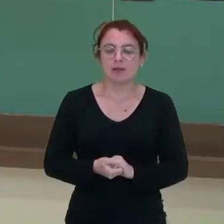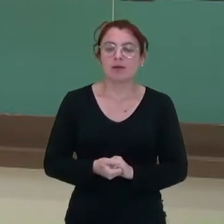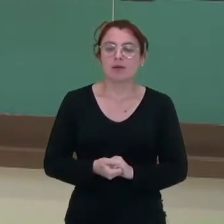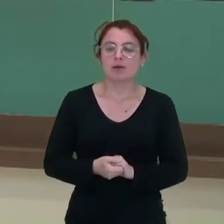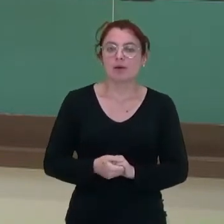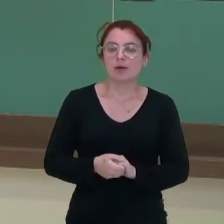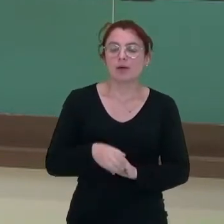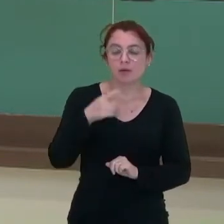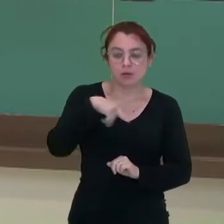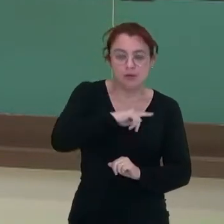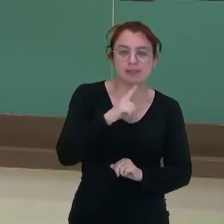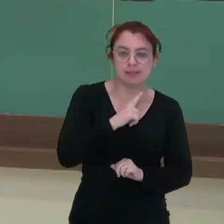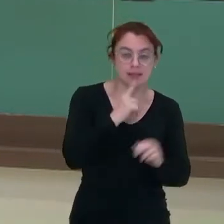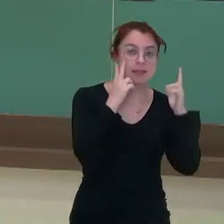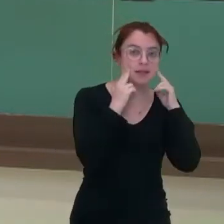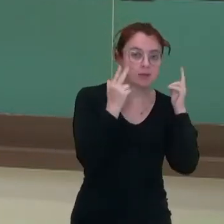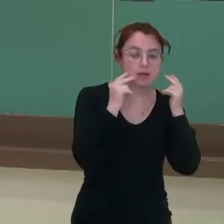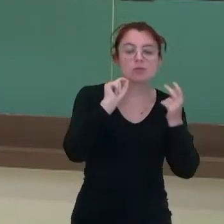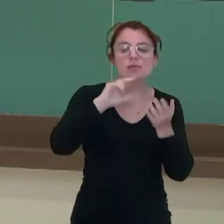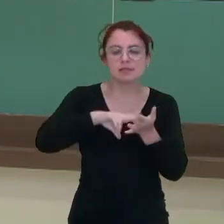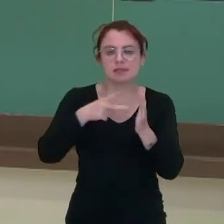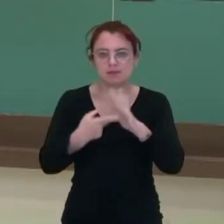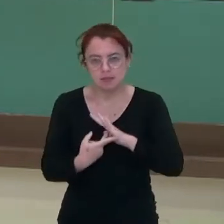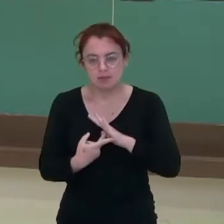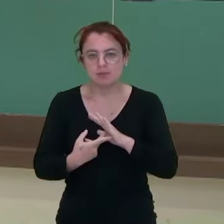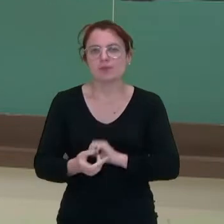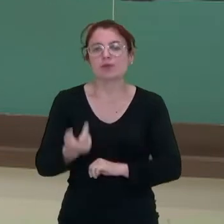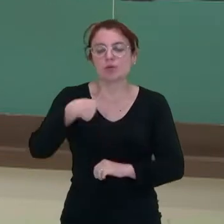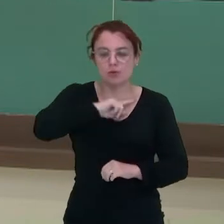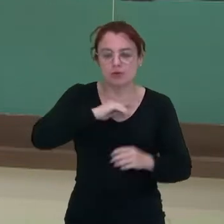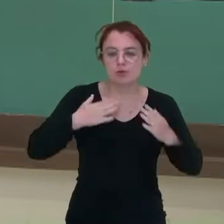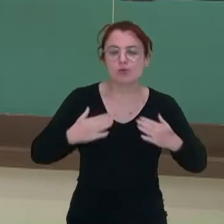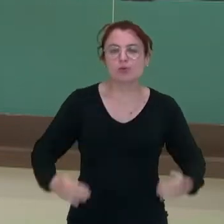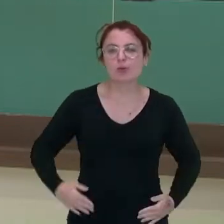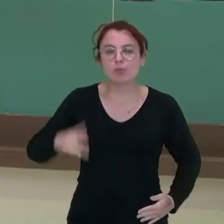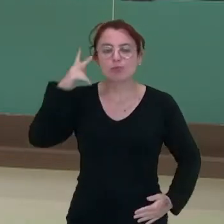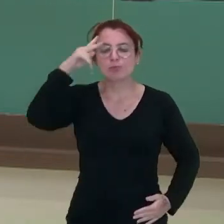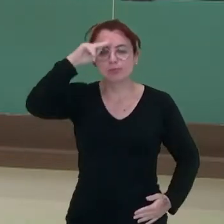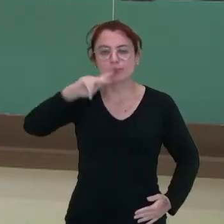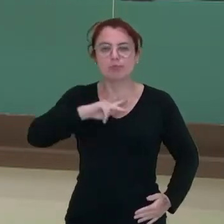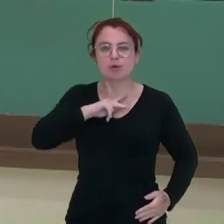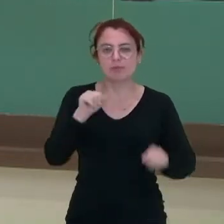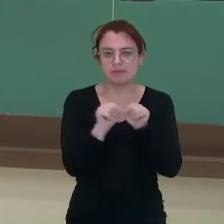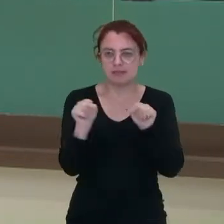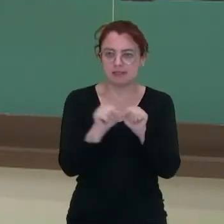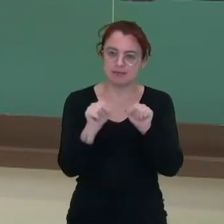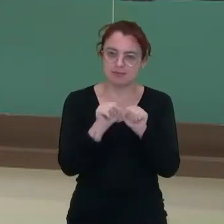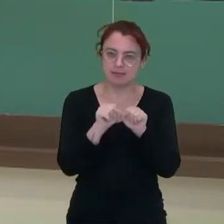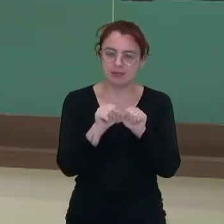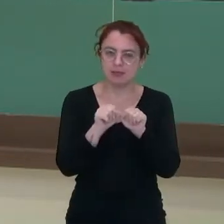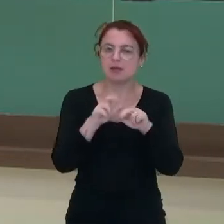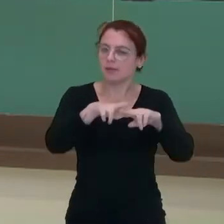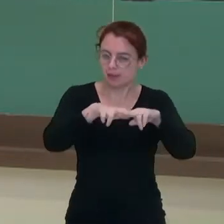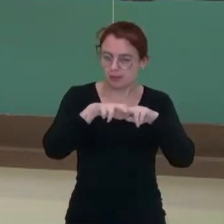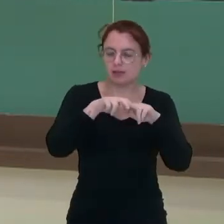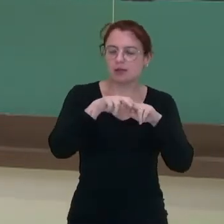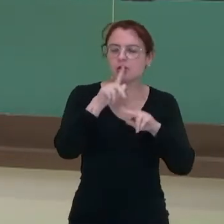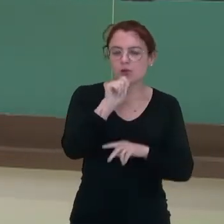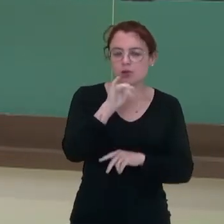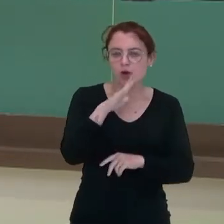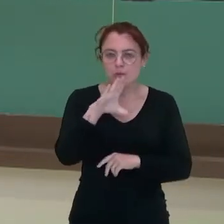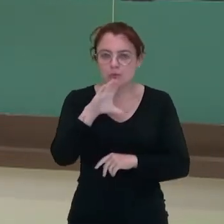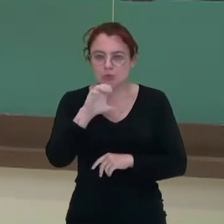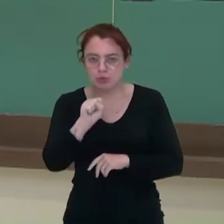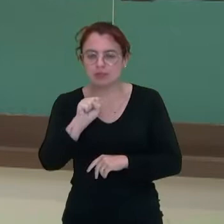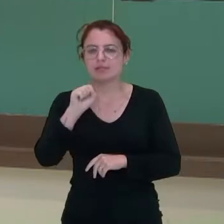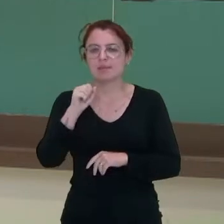imunidade natural, significa que é o nosso corpo que realiza isso, através dos glóbulos brancos, na produção dos